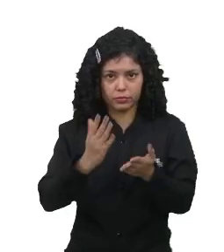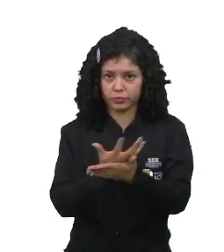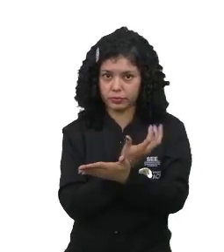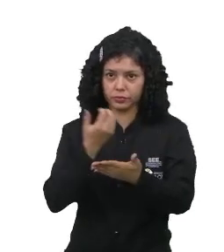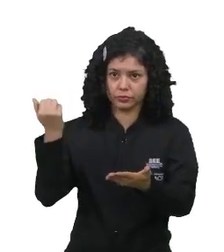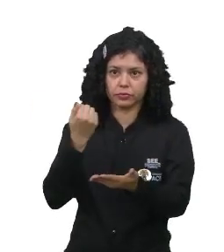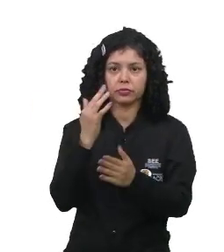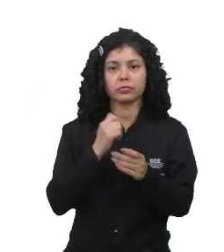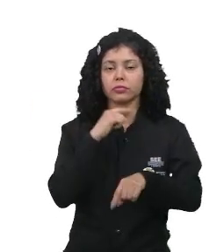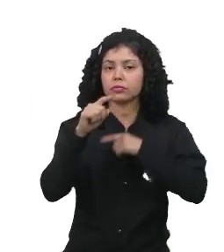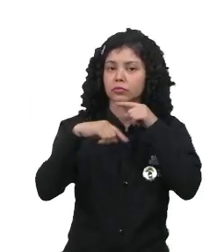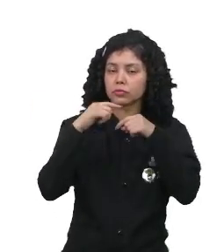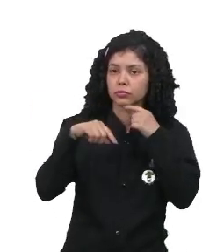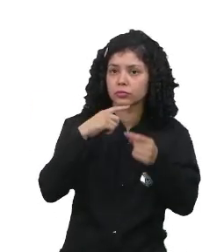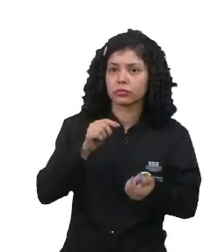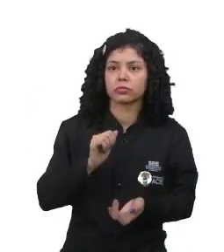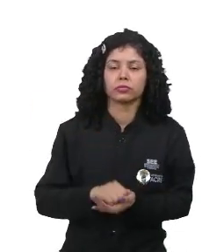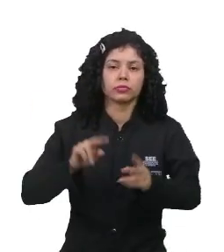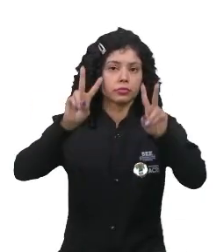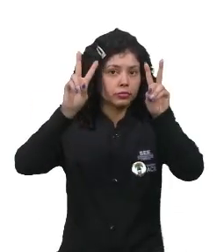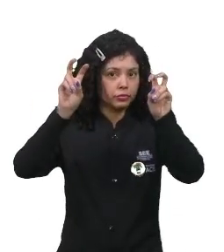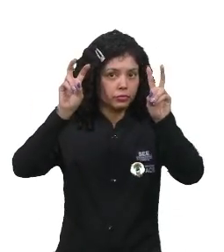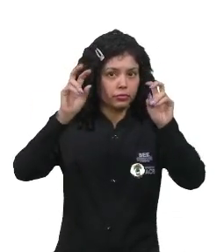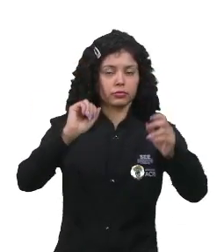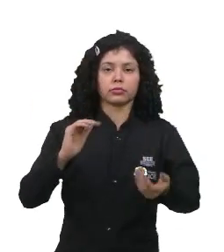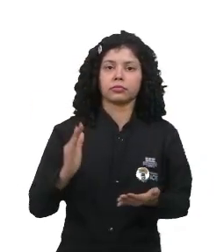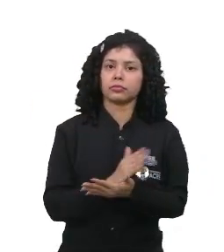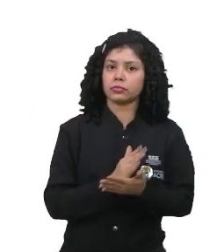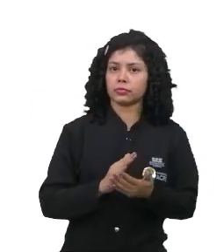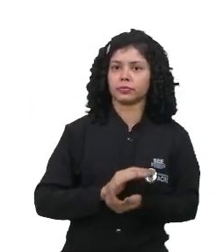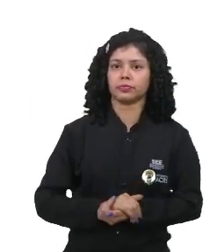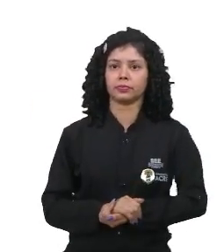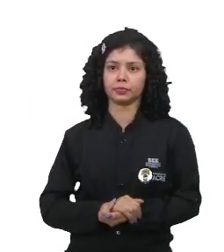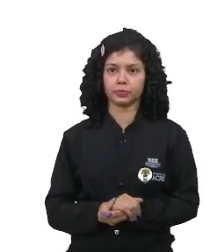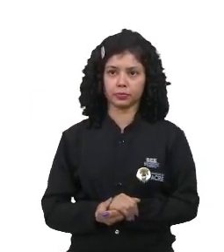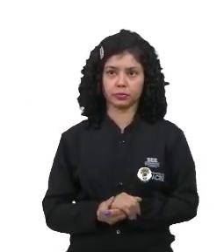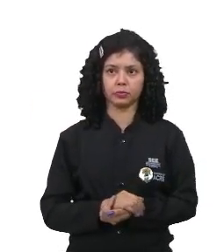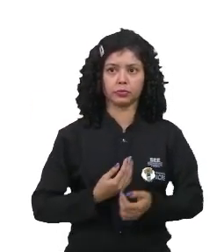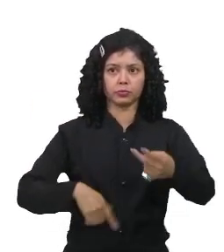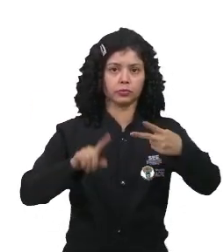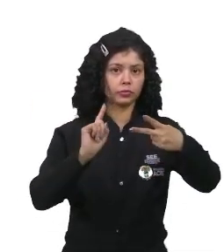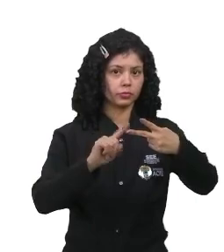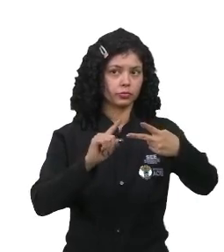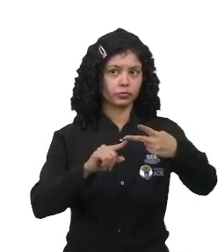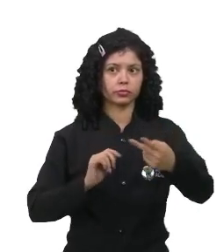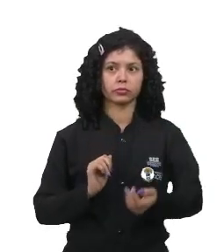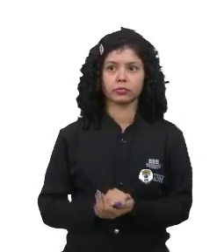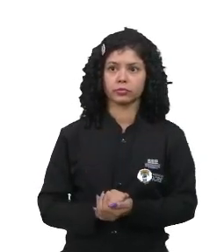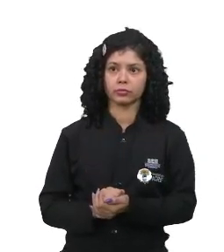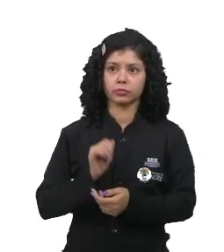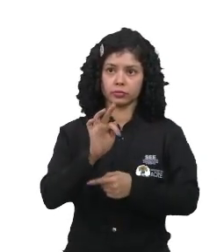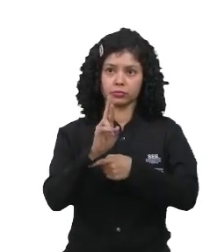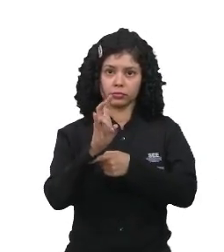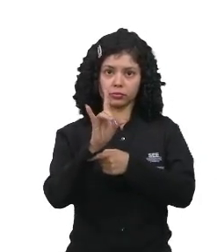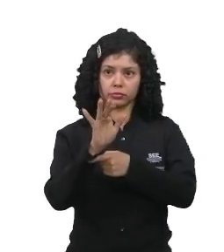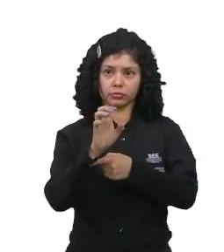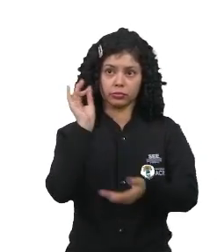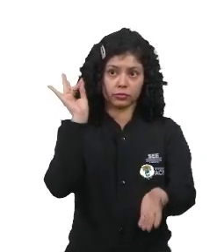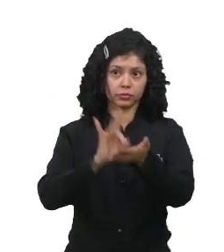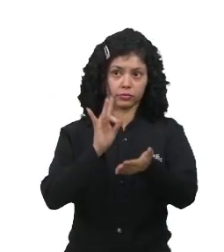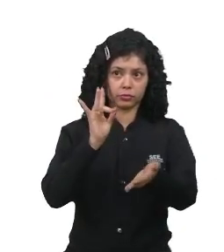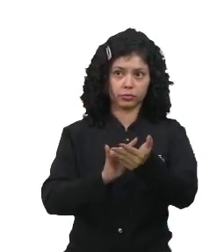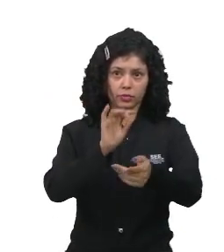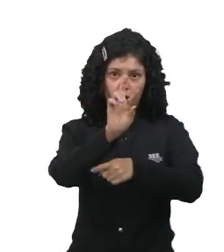as suas dúvidas, digamos assim, a respeito de determinados assuntos. No item 2, a realidade virtual,